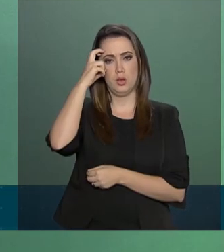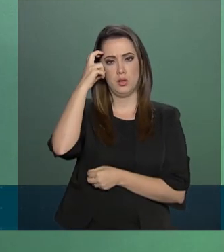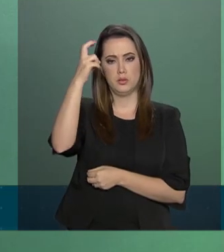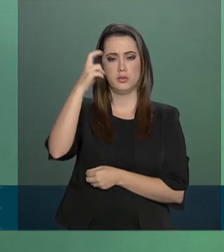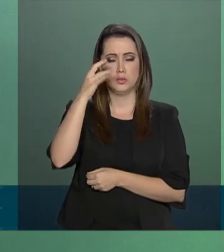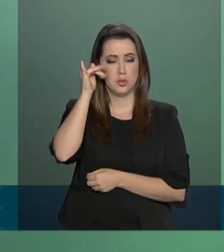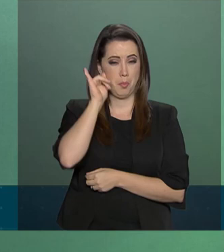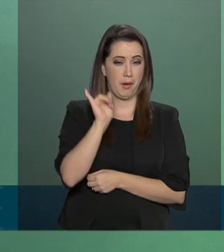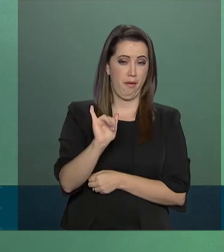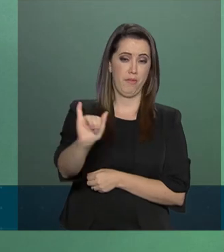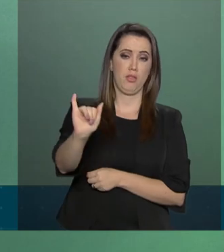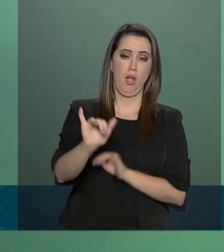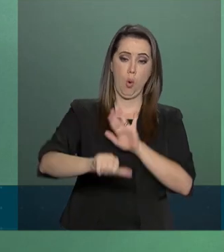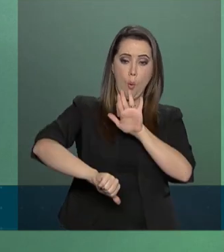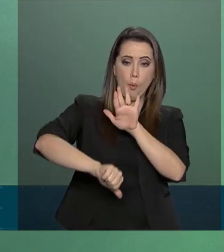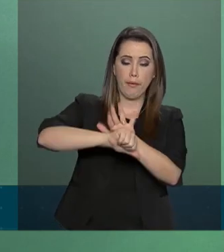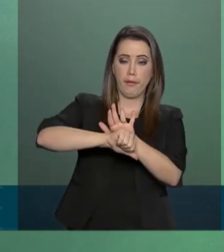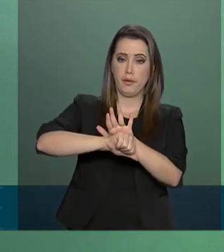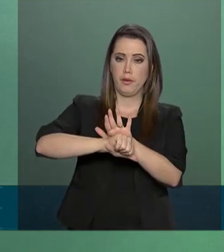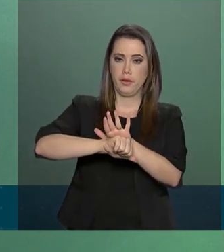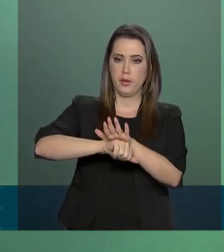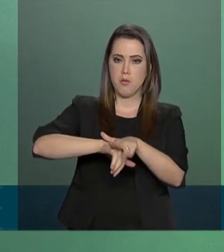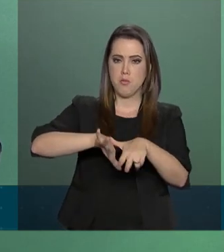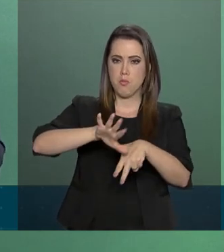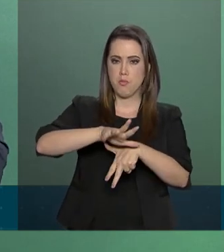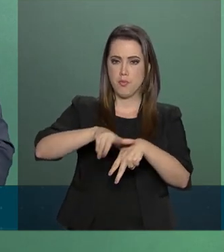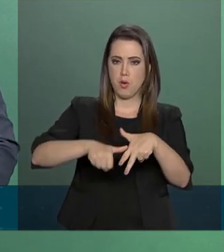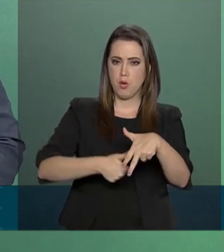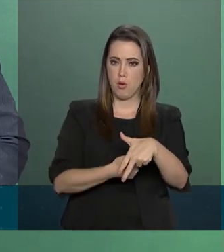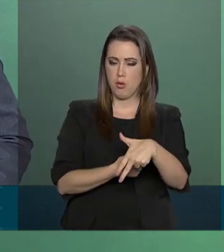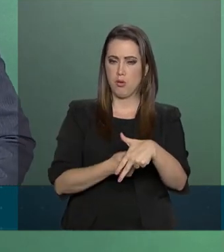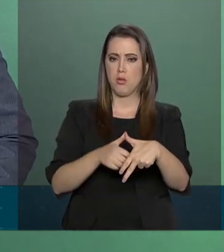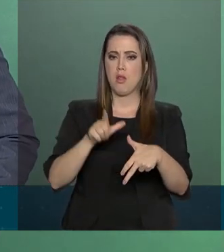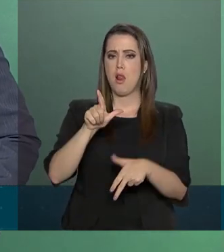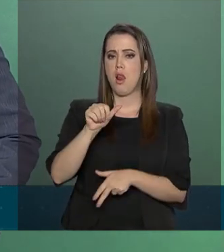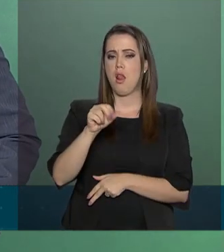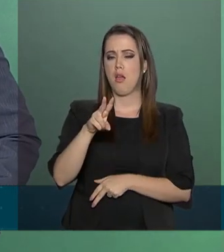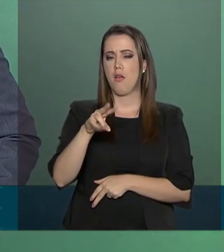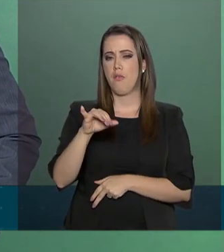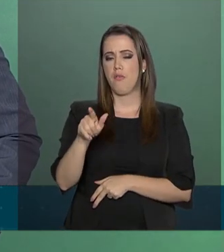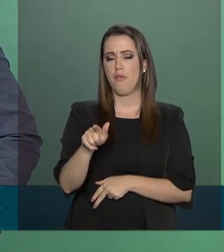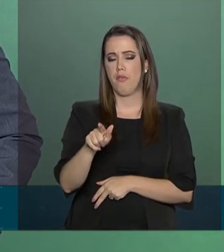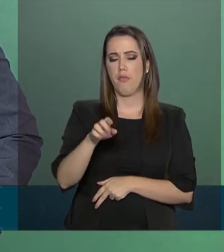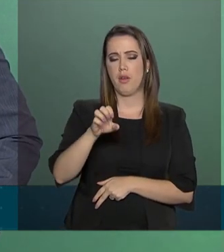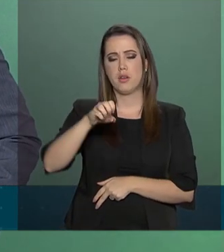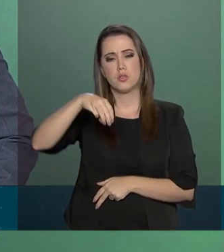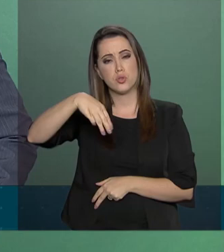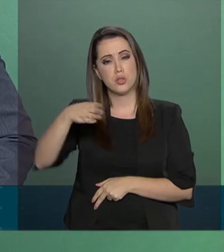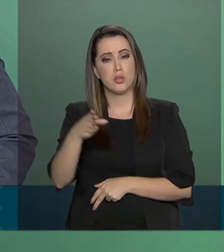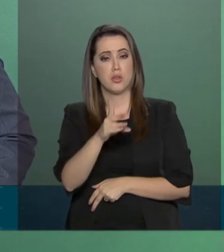no combate ao crime de lavagem de dinheiro e combate ao terrorismo.